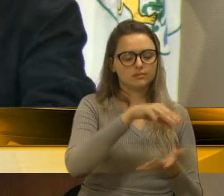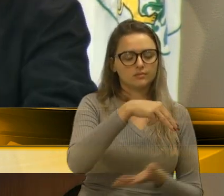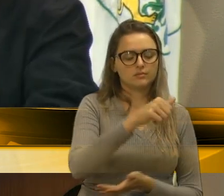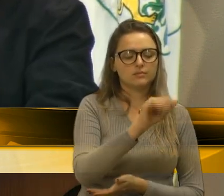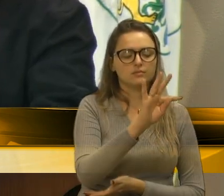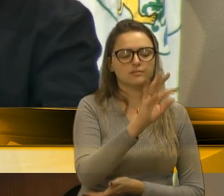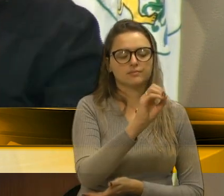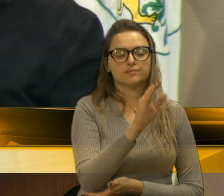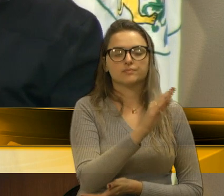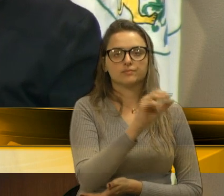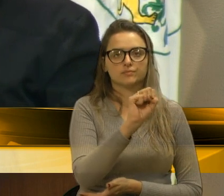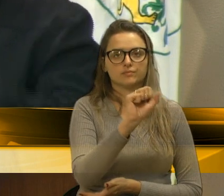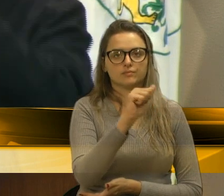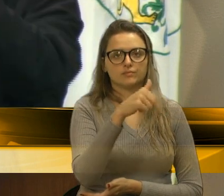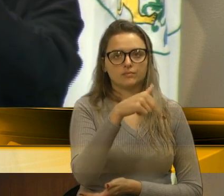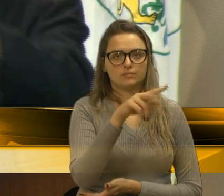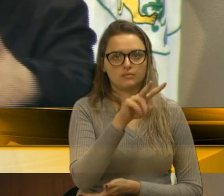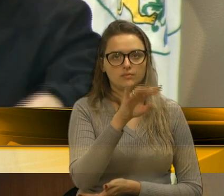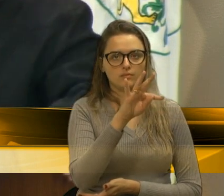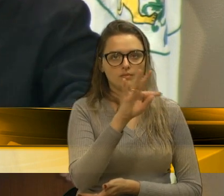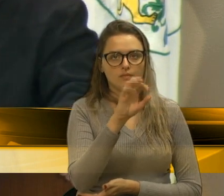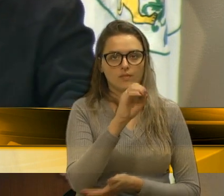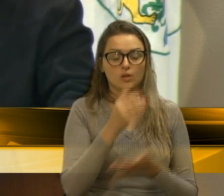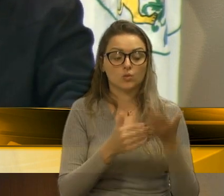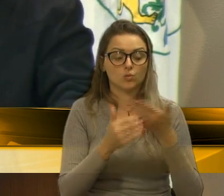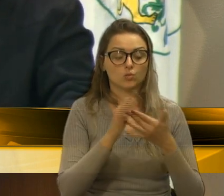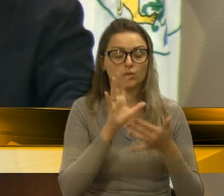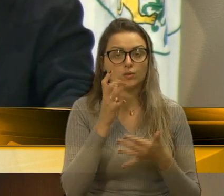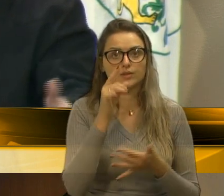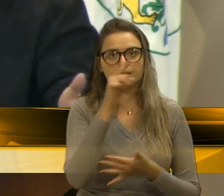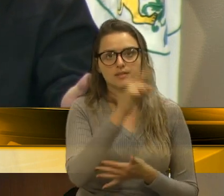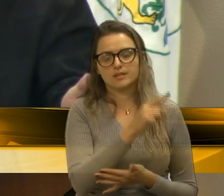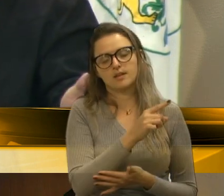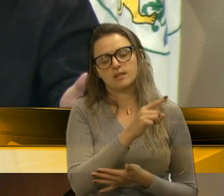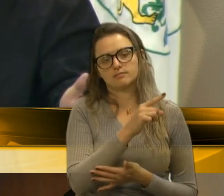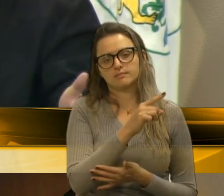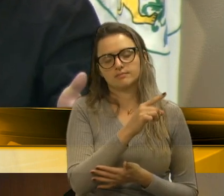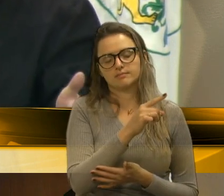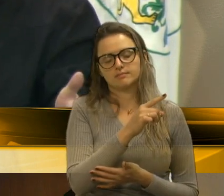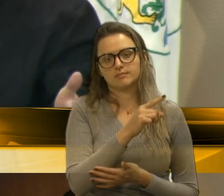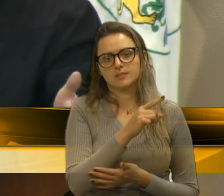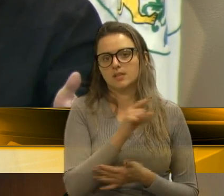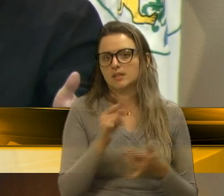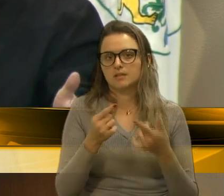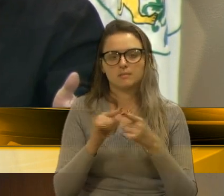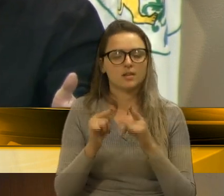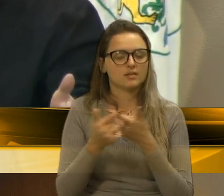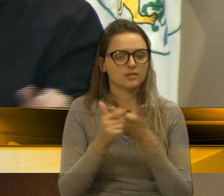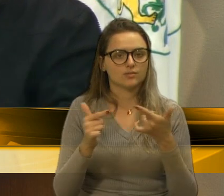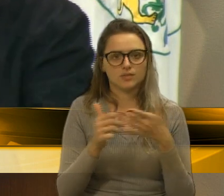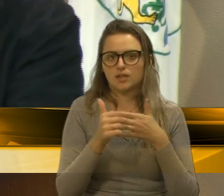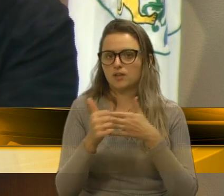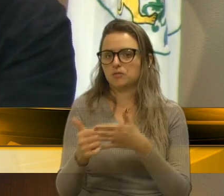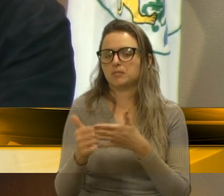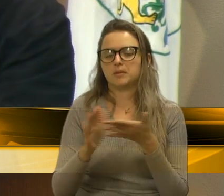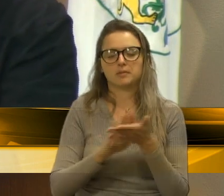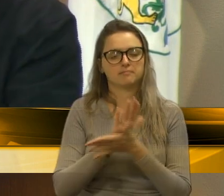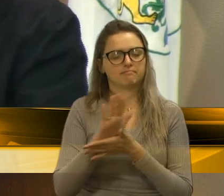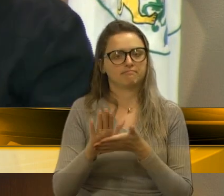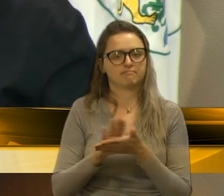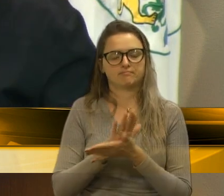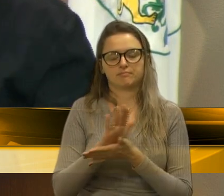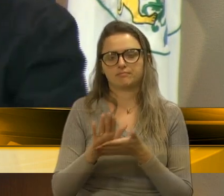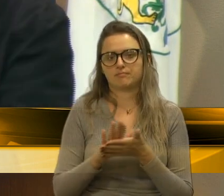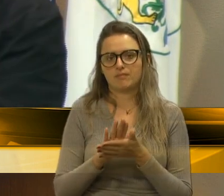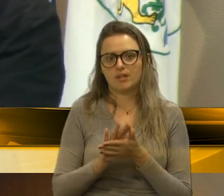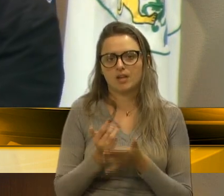as coisas já estão acontecendo do outro lado lá, sem orientação zero. A